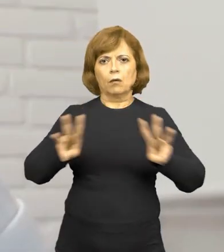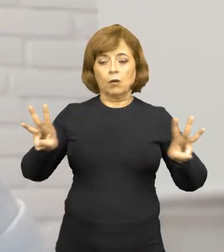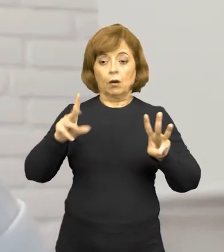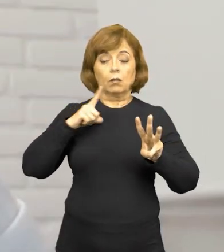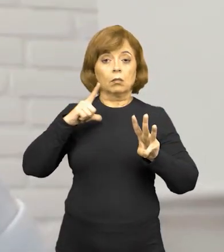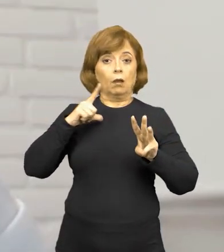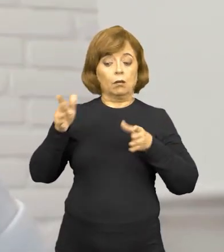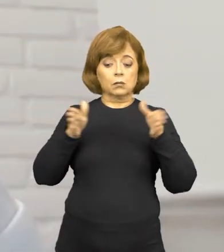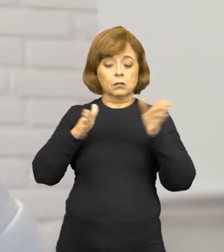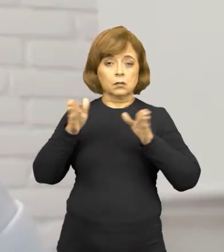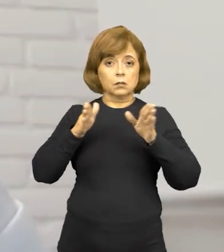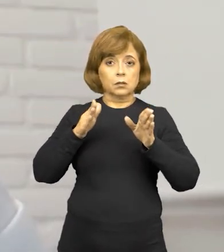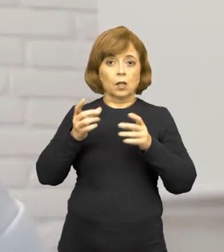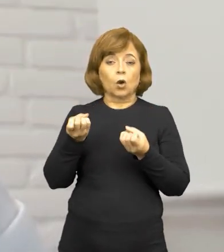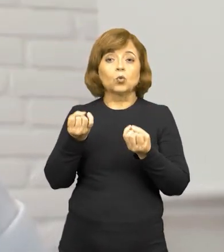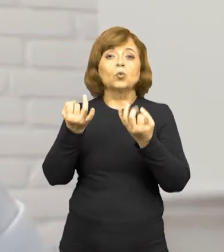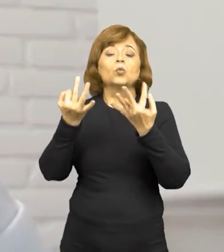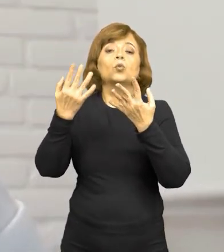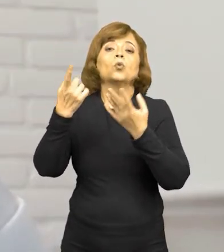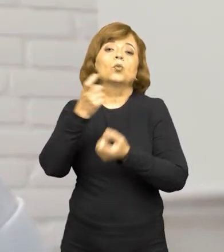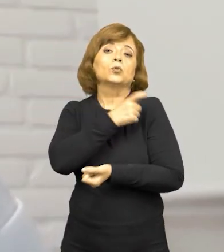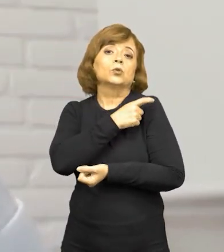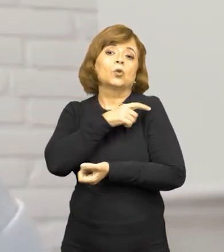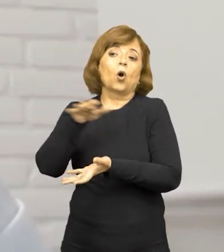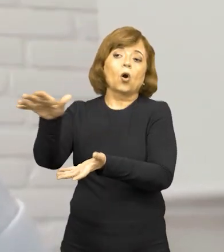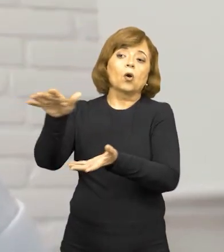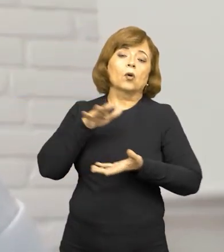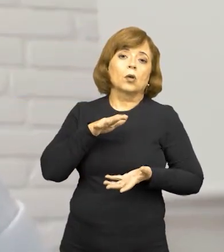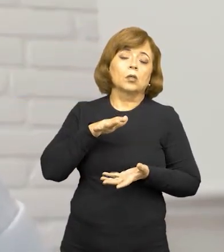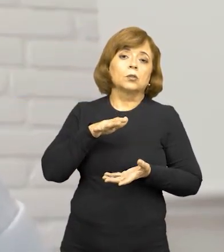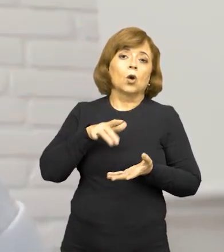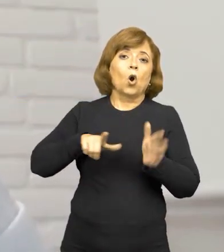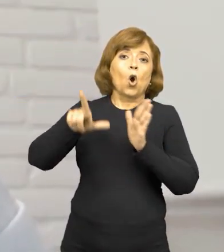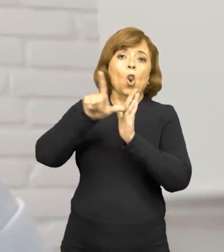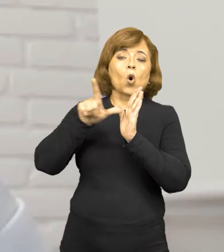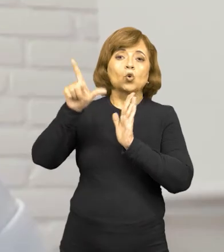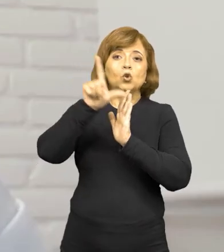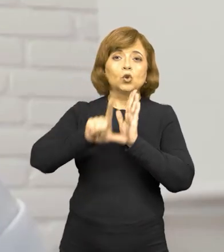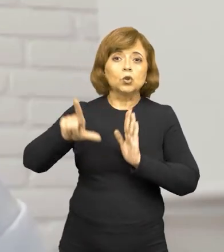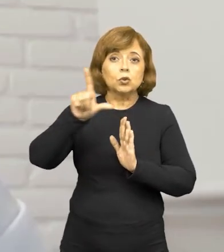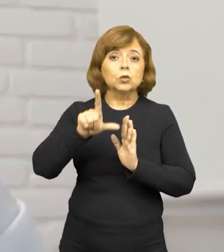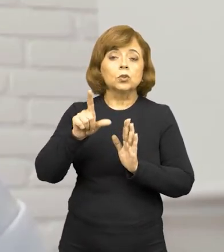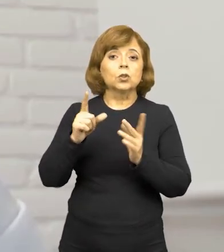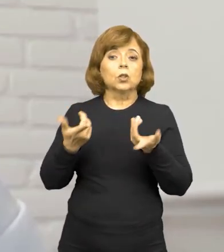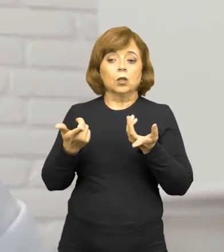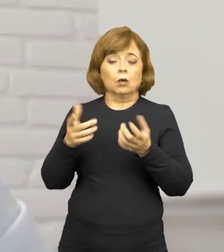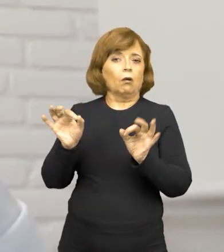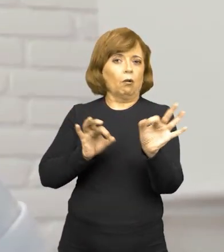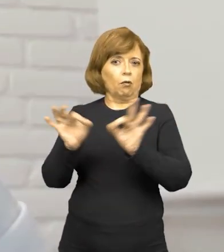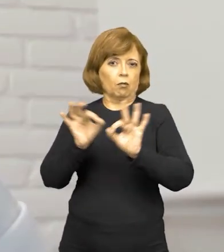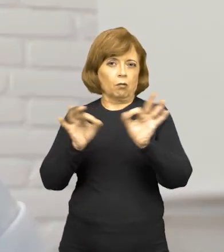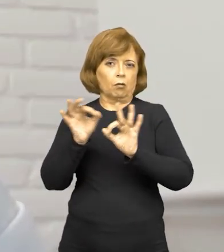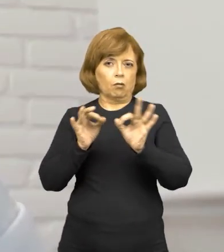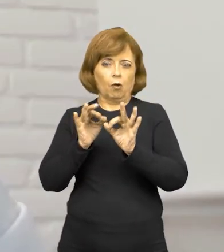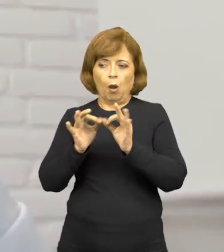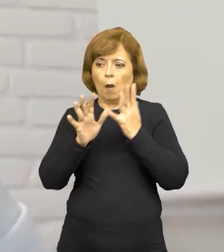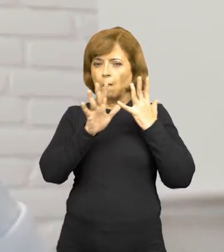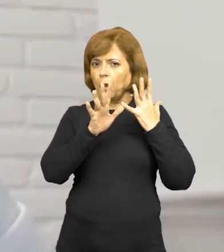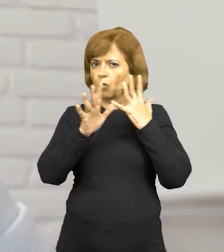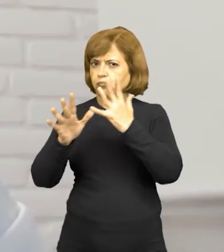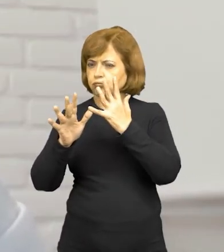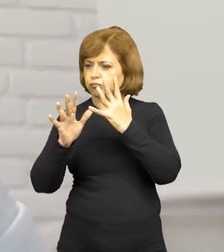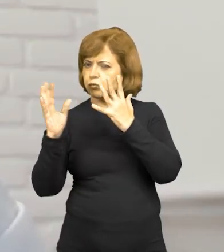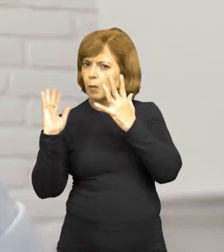etapa em que se encontra o número de doses recebidas, a logística e organização para a distribuição das doses e para fazê-las chegar